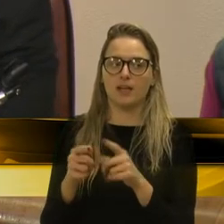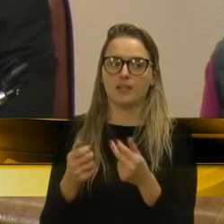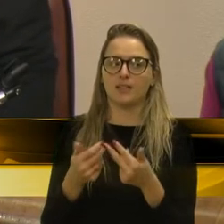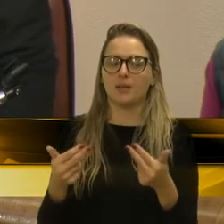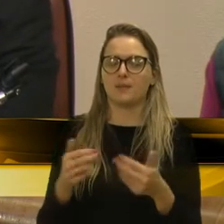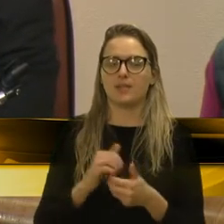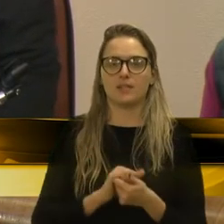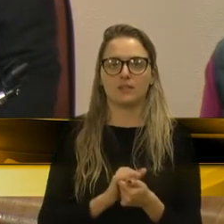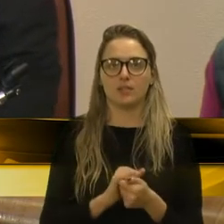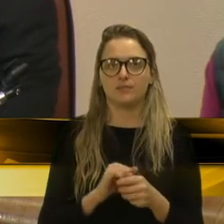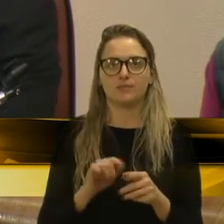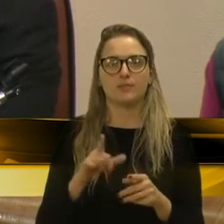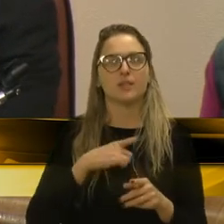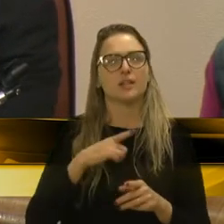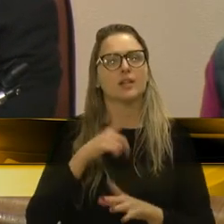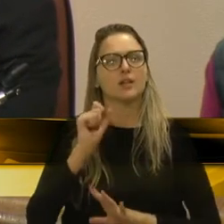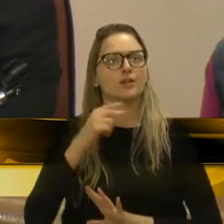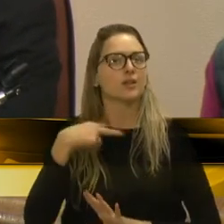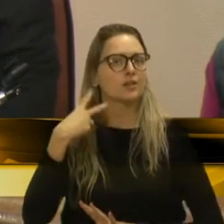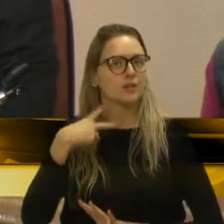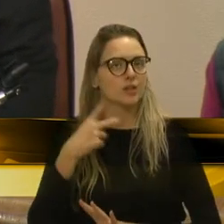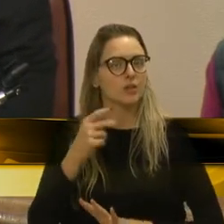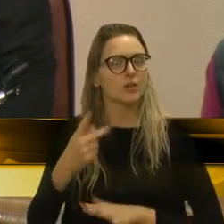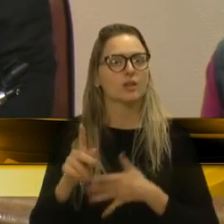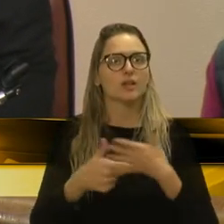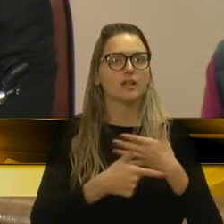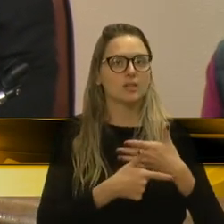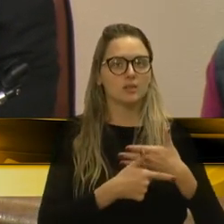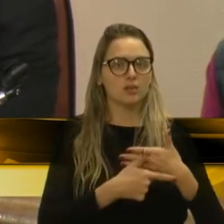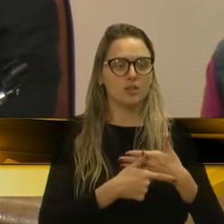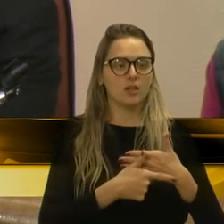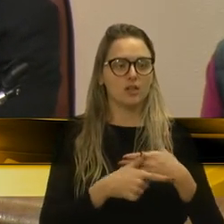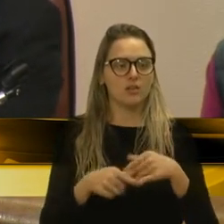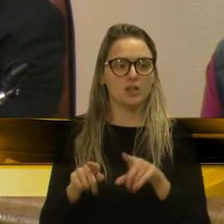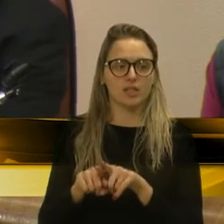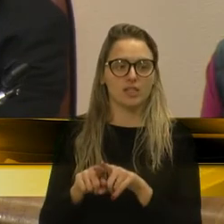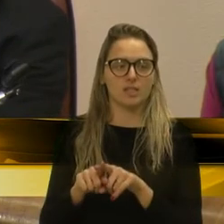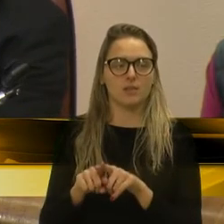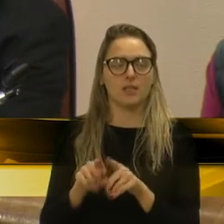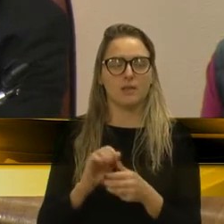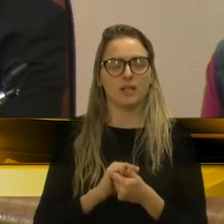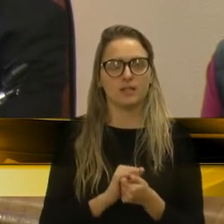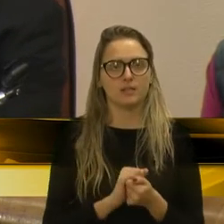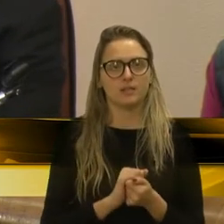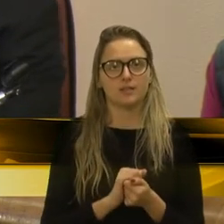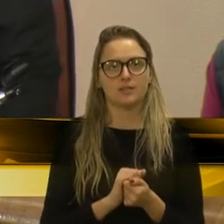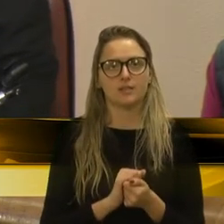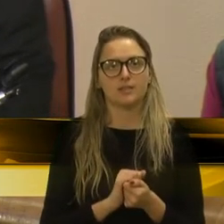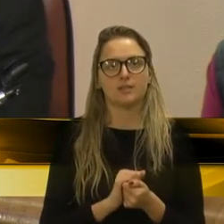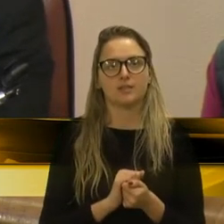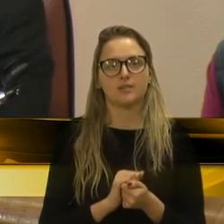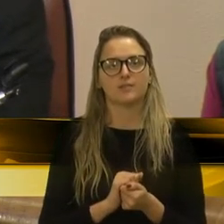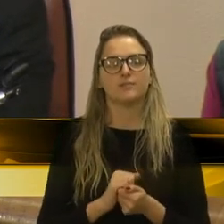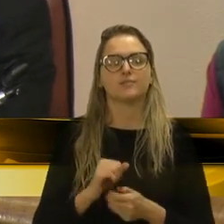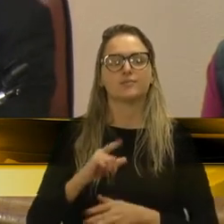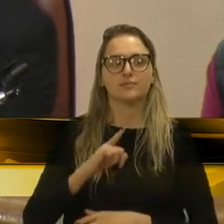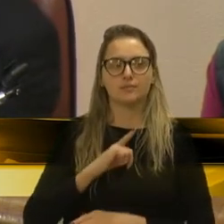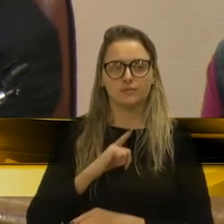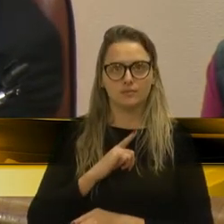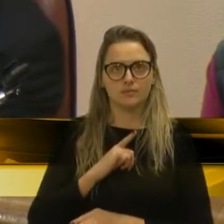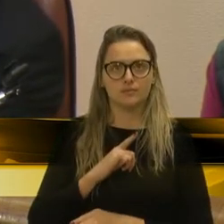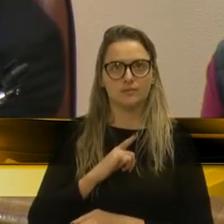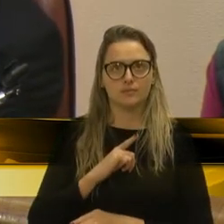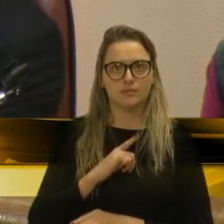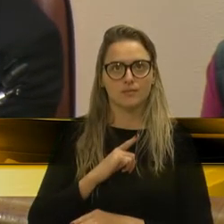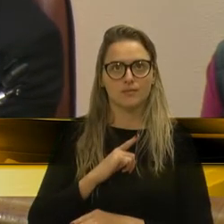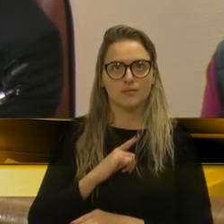respondam, já que a vereadora está fazendo o seu papel de fiscalizadora, de fiscalizadora, e envia isso para o poder público. E, às vezes,